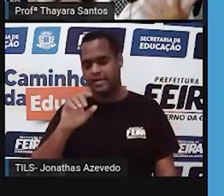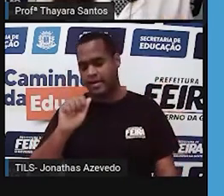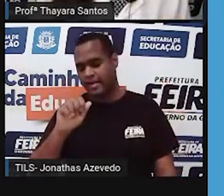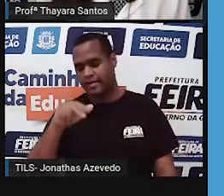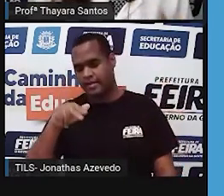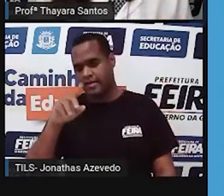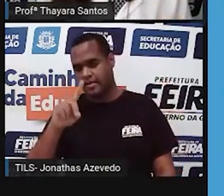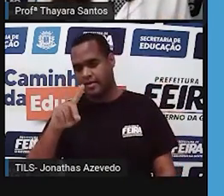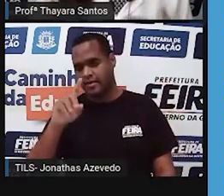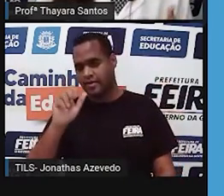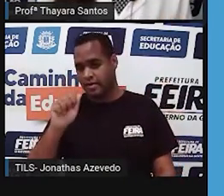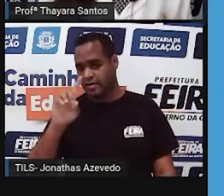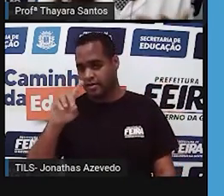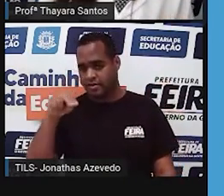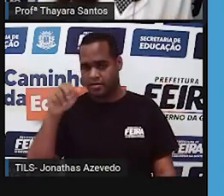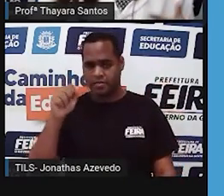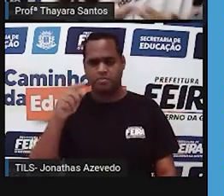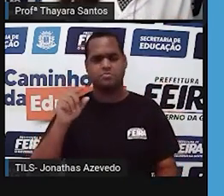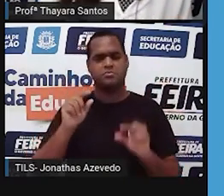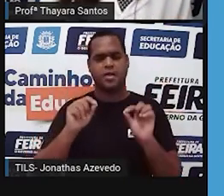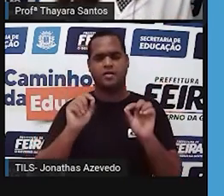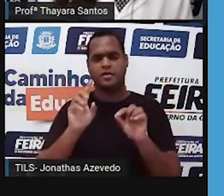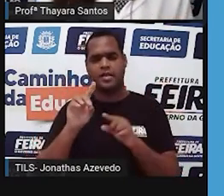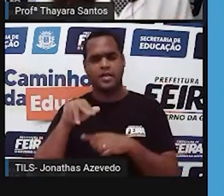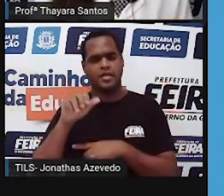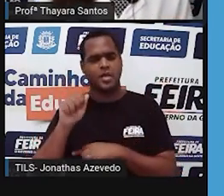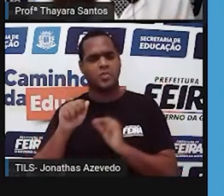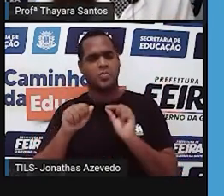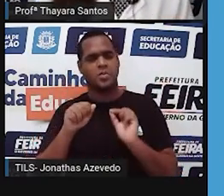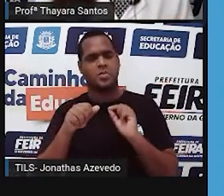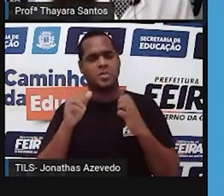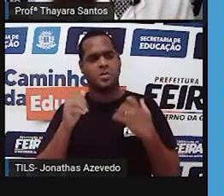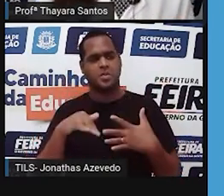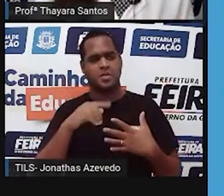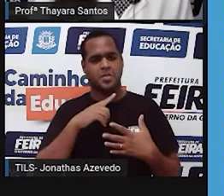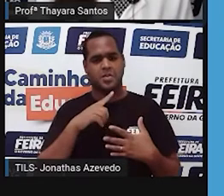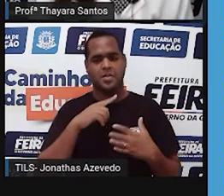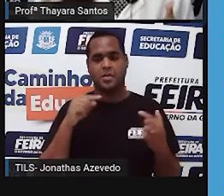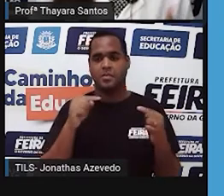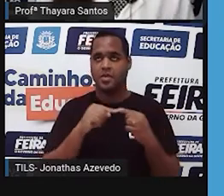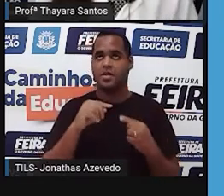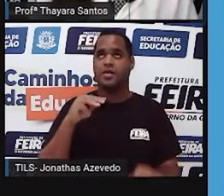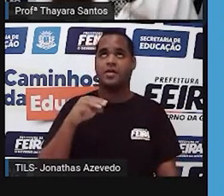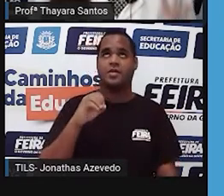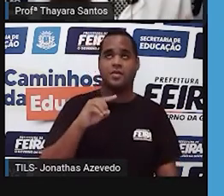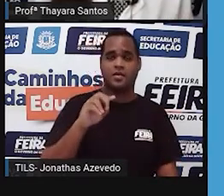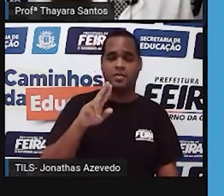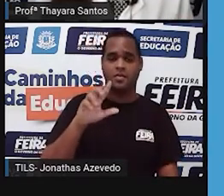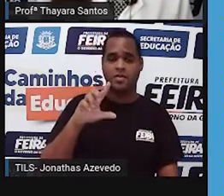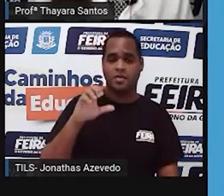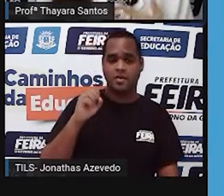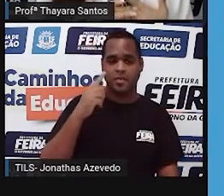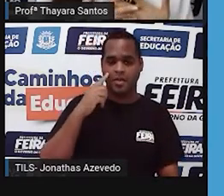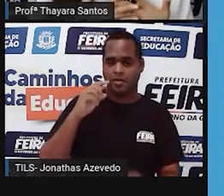E o que é esse ácido disoxirribonucleico? Na verdade, ele é uma molécula que vai conter todas as nossas características